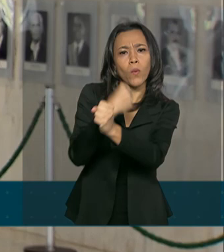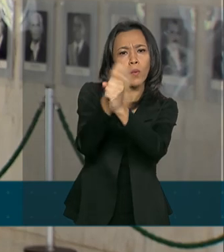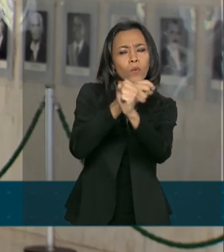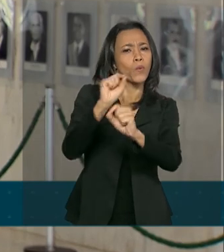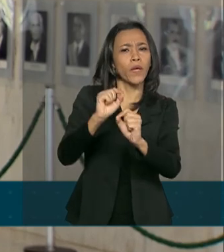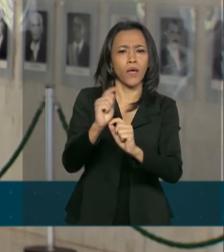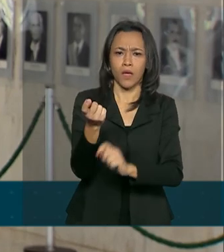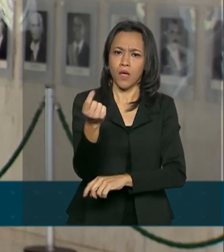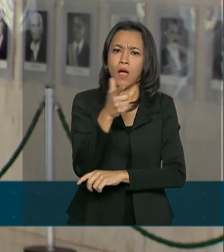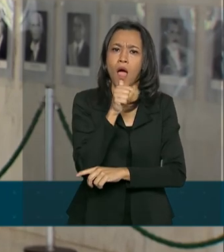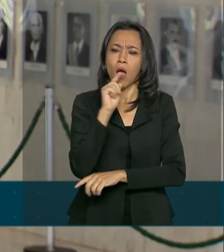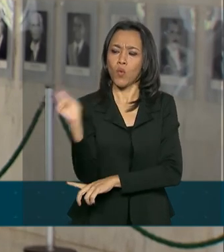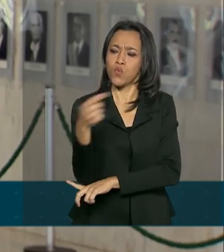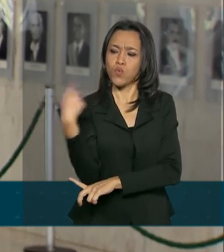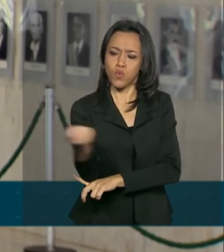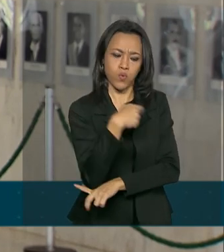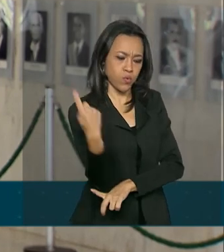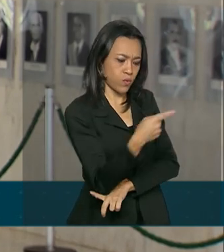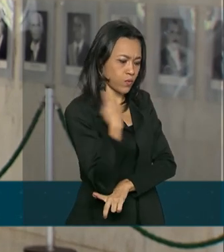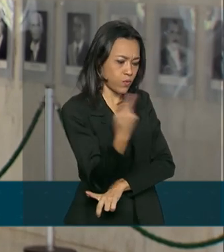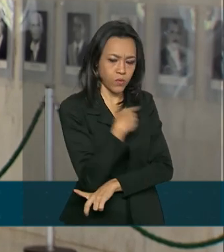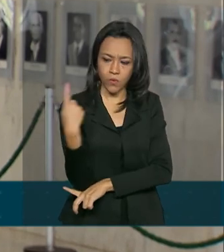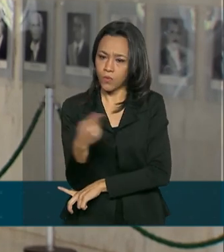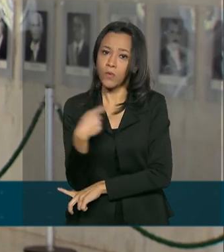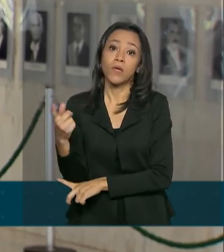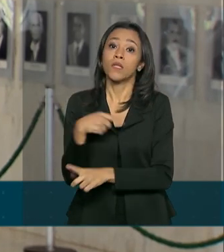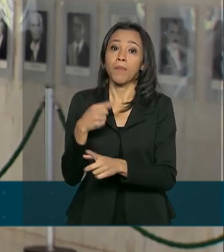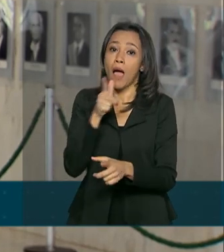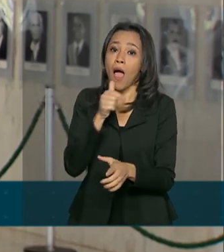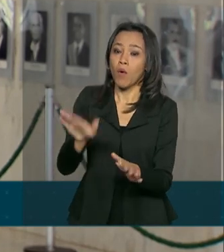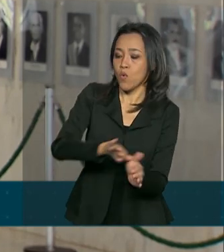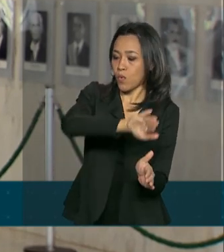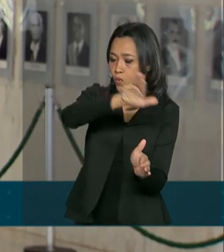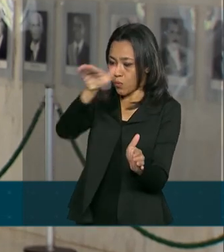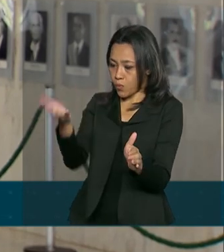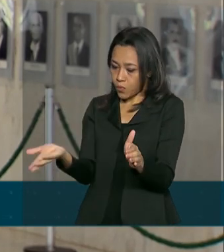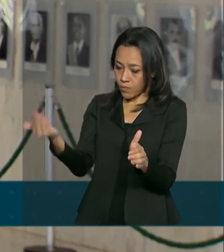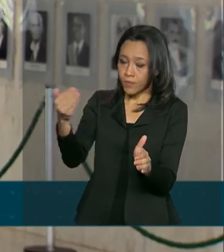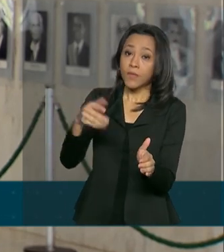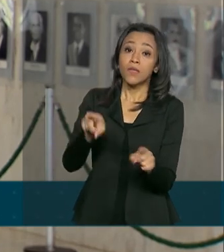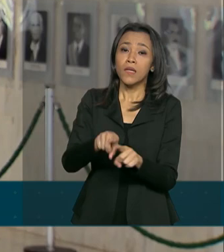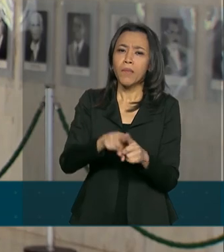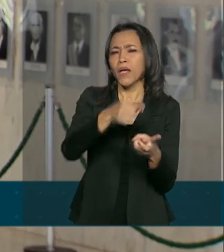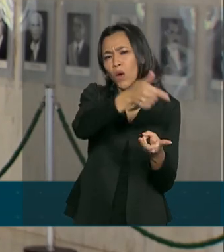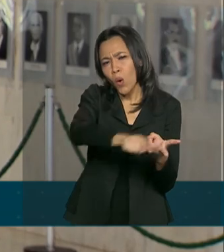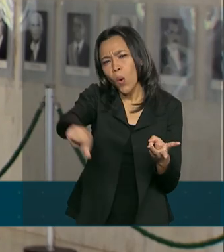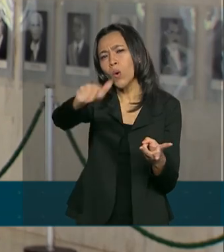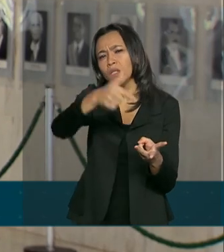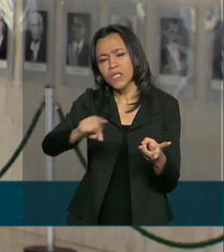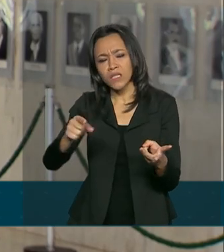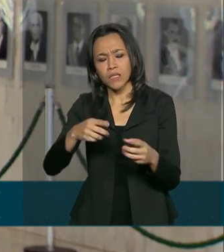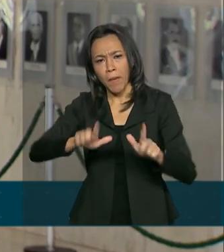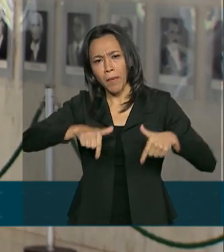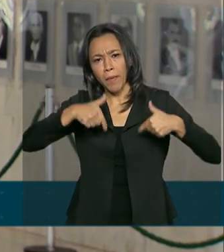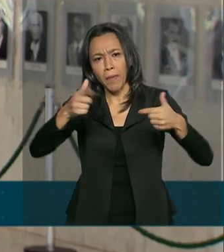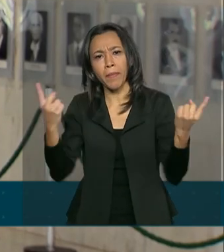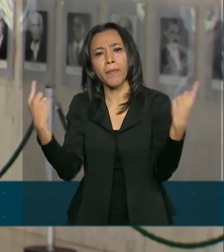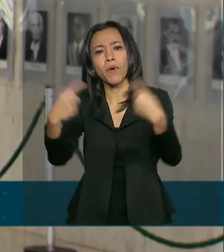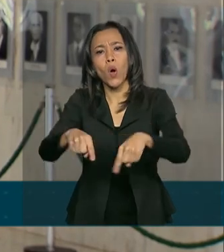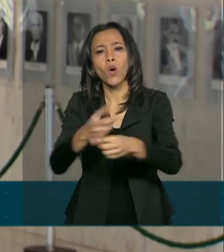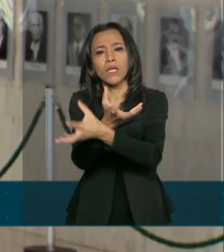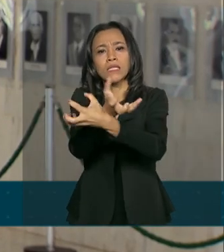irrigação, manejo de águas, captação e armazenamento, além de ações de combate à seca no